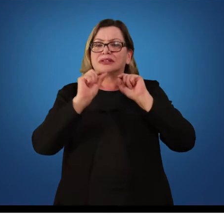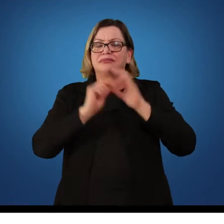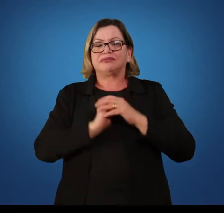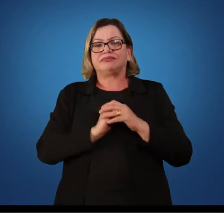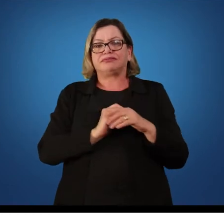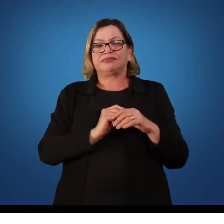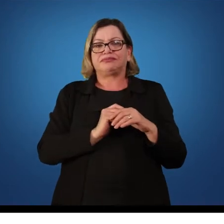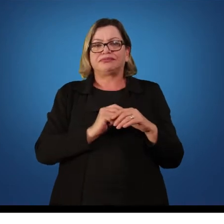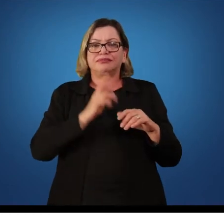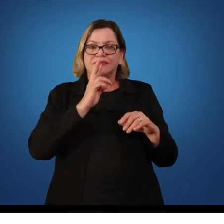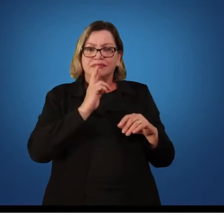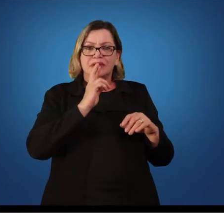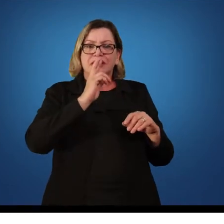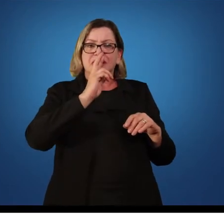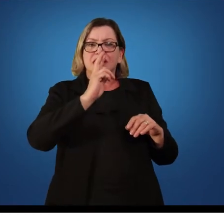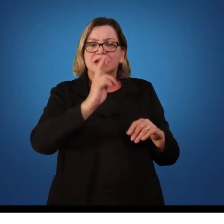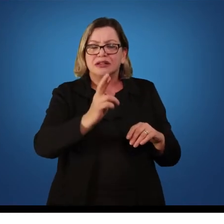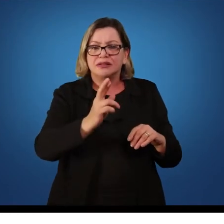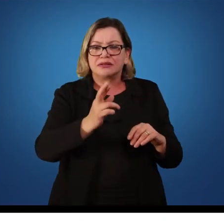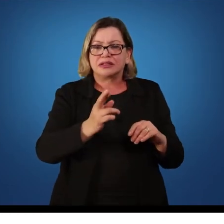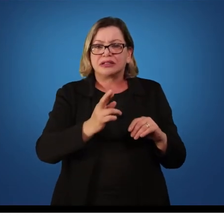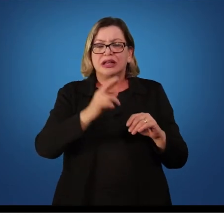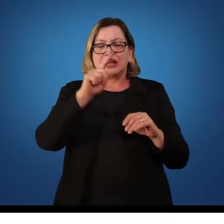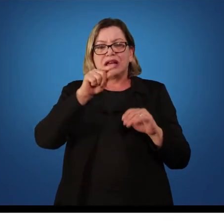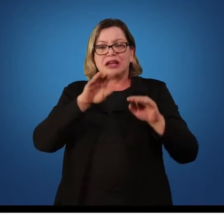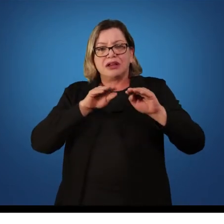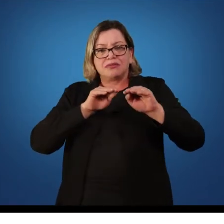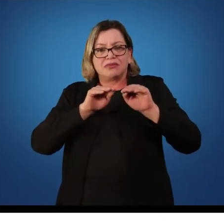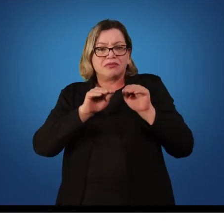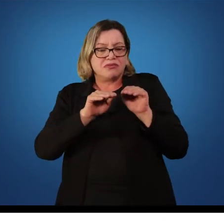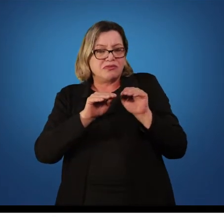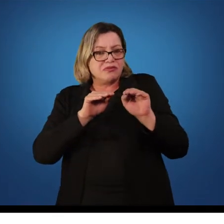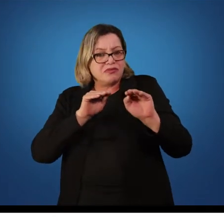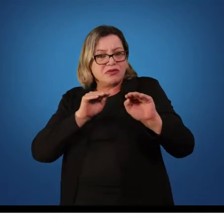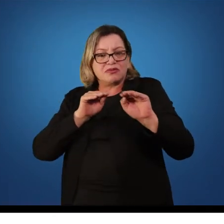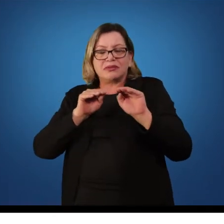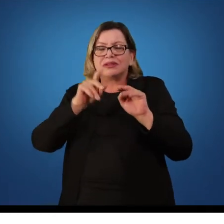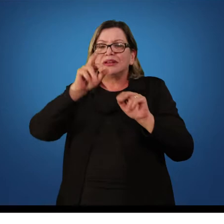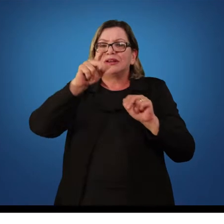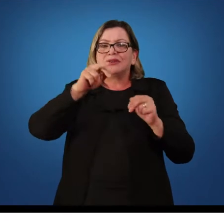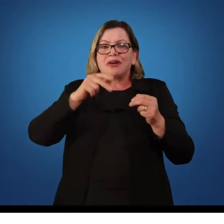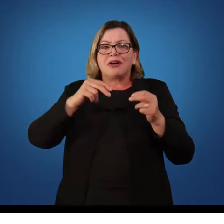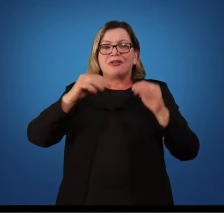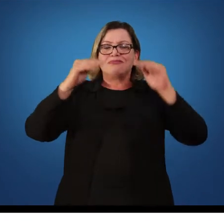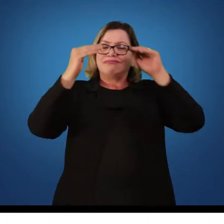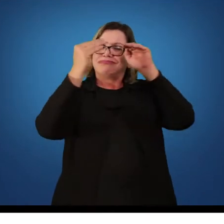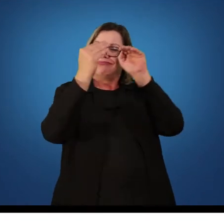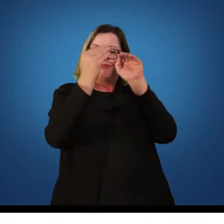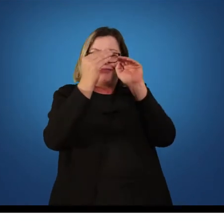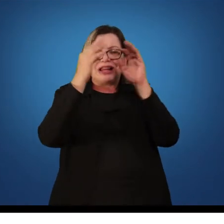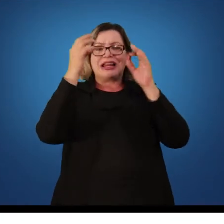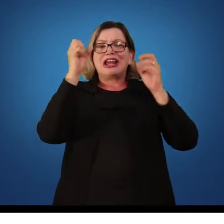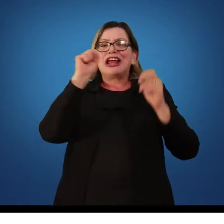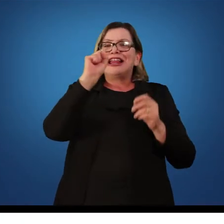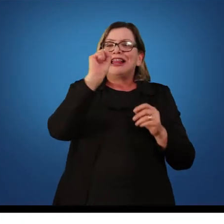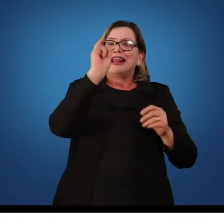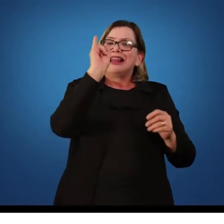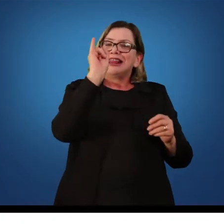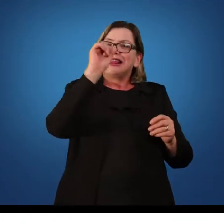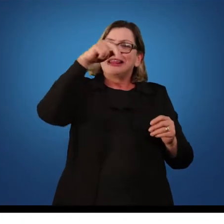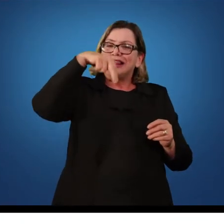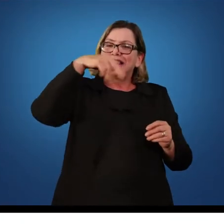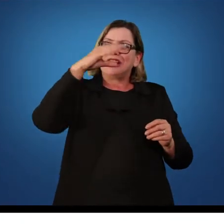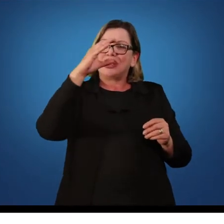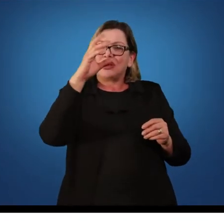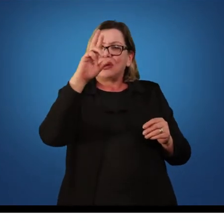resposta é os movimentos sincronizados de um bailarino, que a gente consegue observar, é